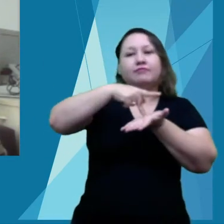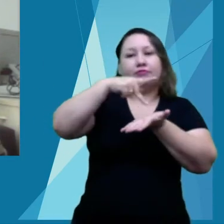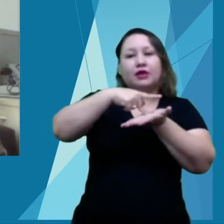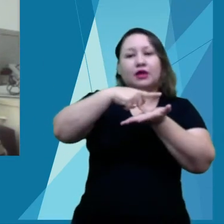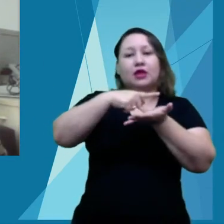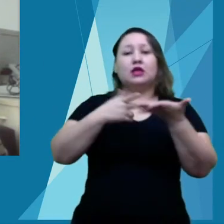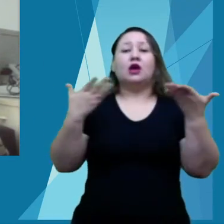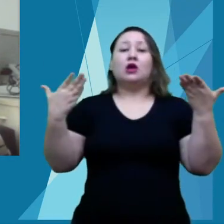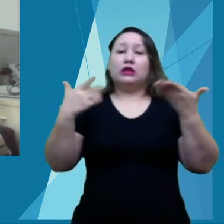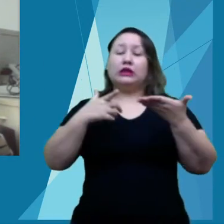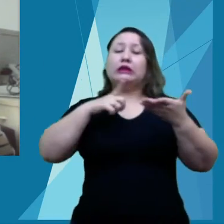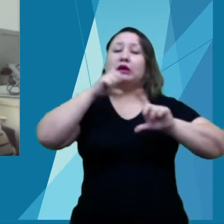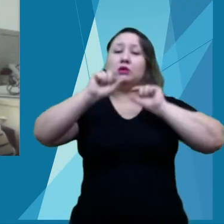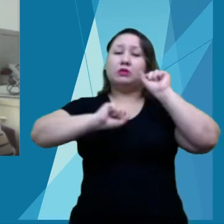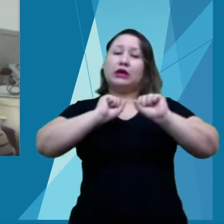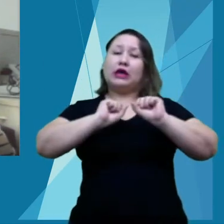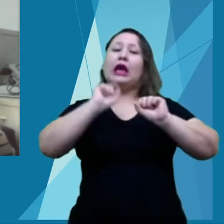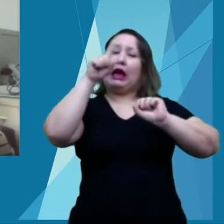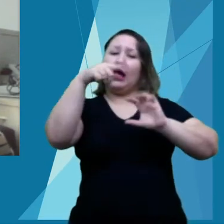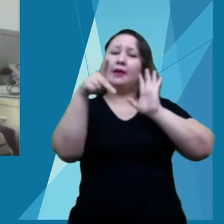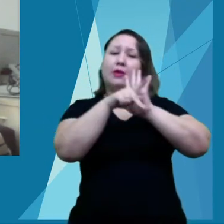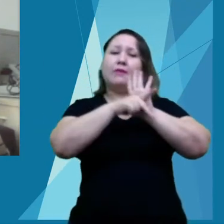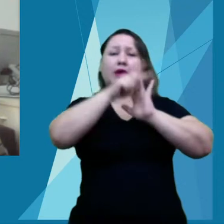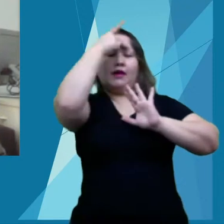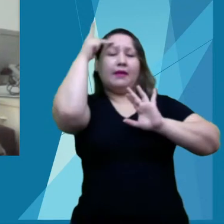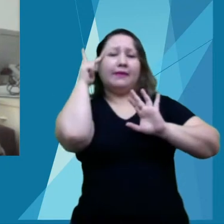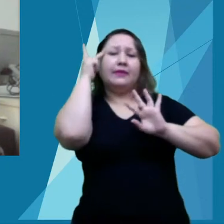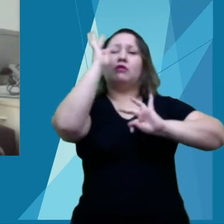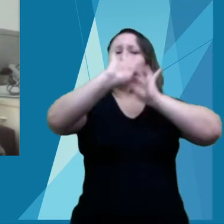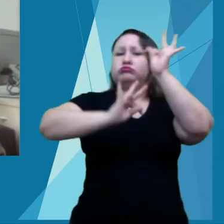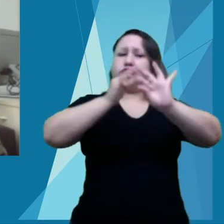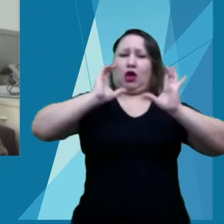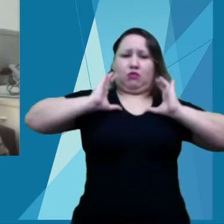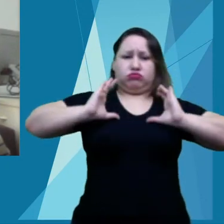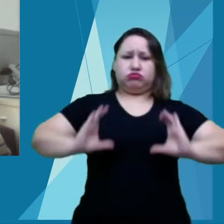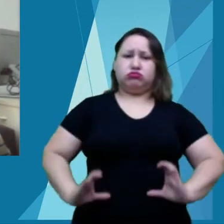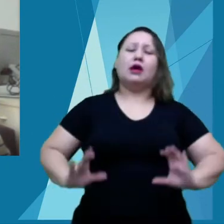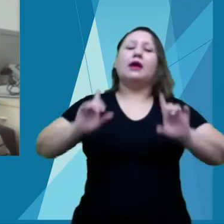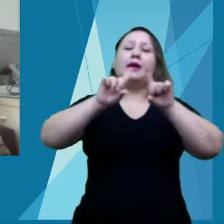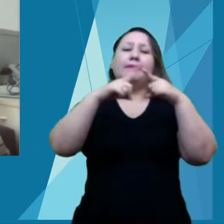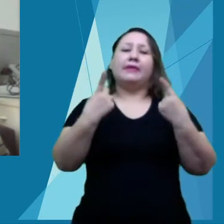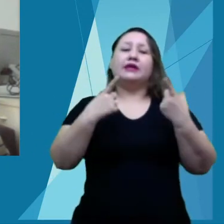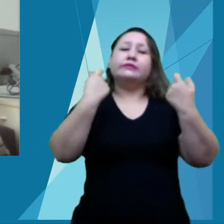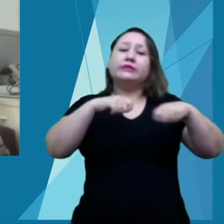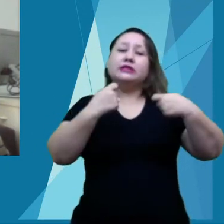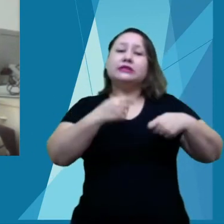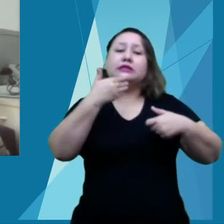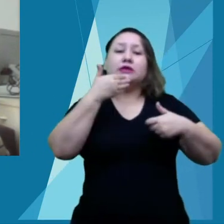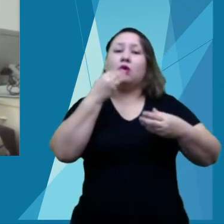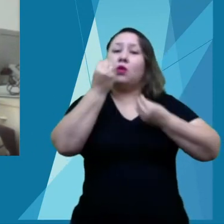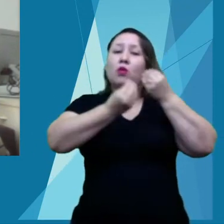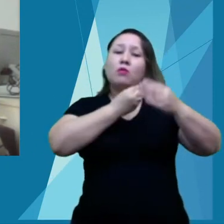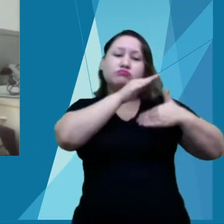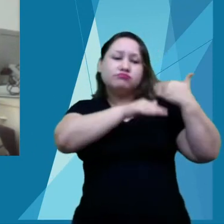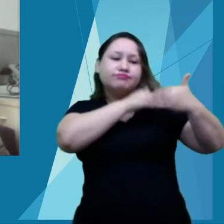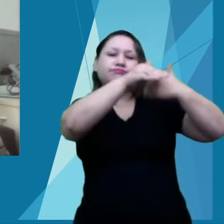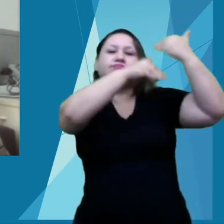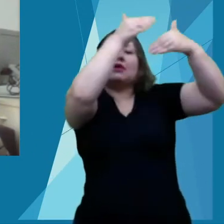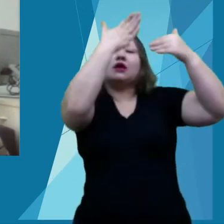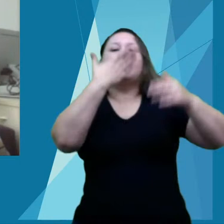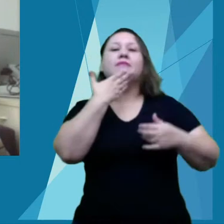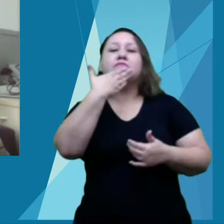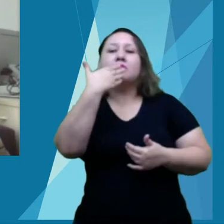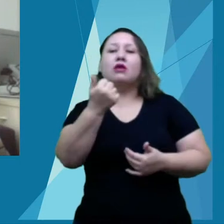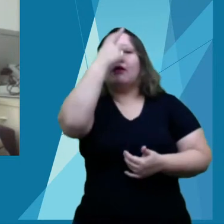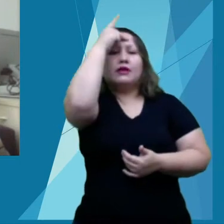se de um lado temos exclusão digital, por outro temos o desafio de melhorar o exercício da cidadania de todos os brasileiros,